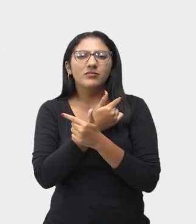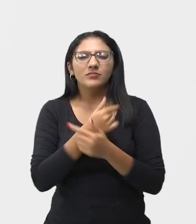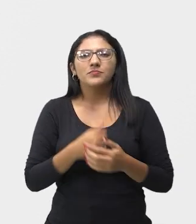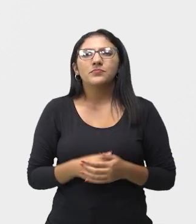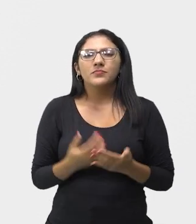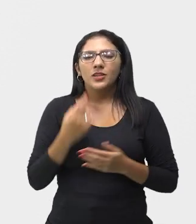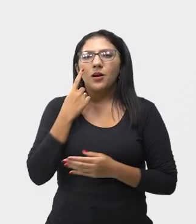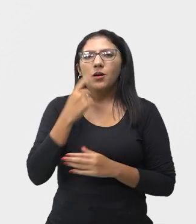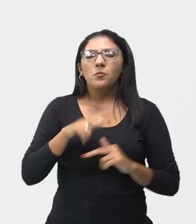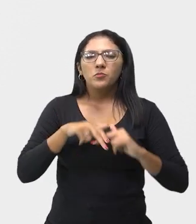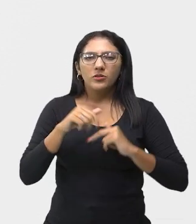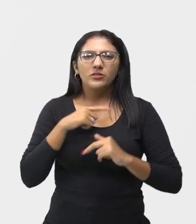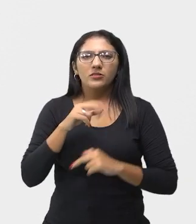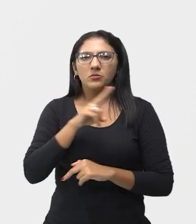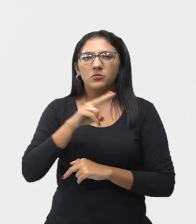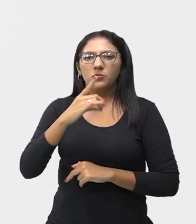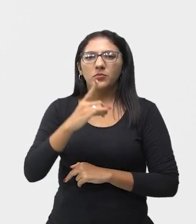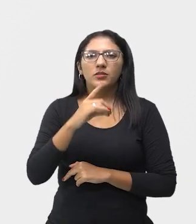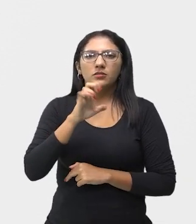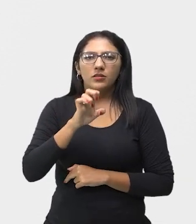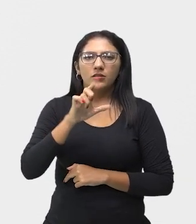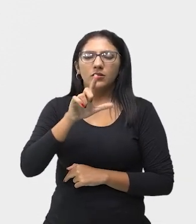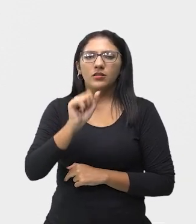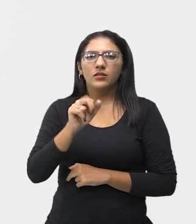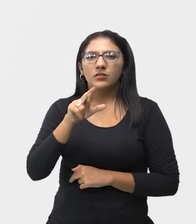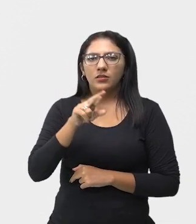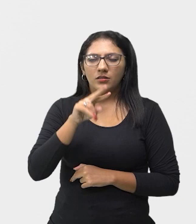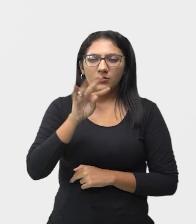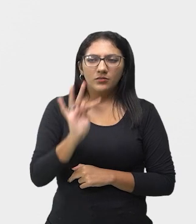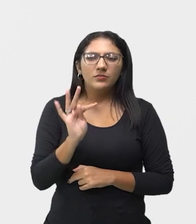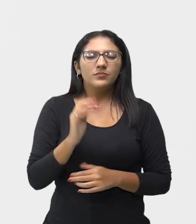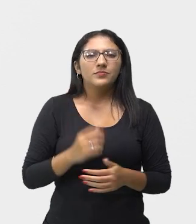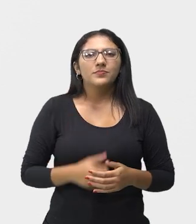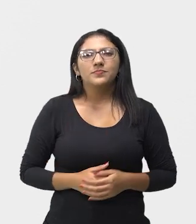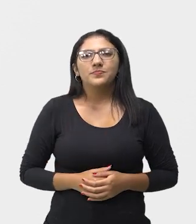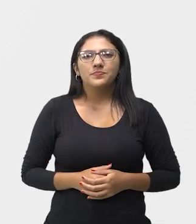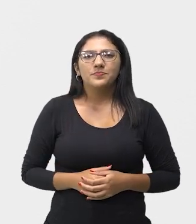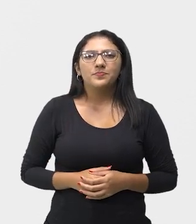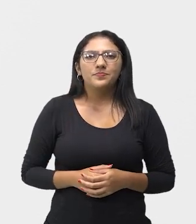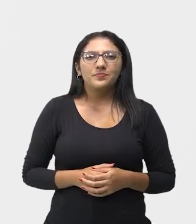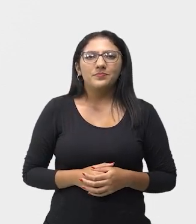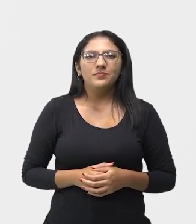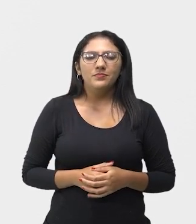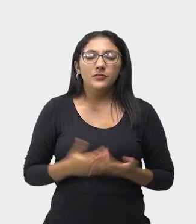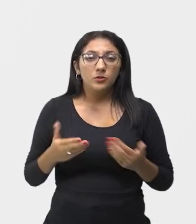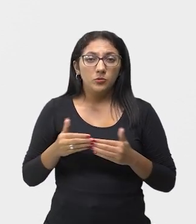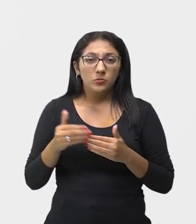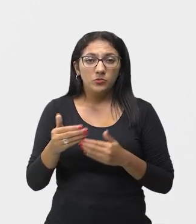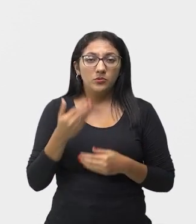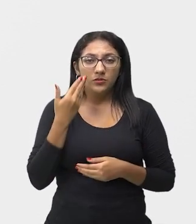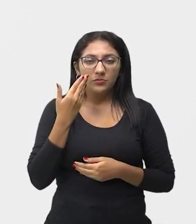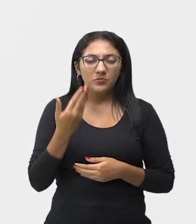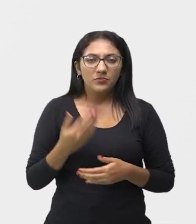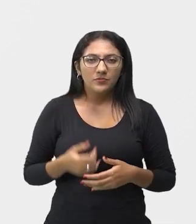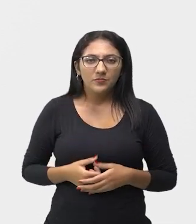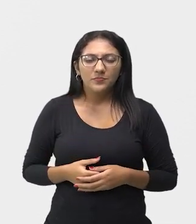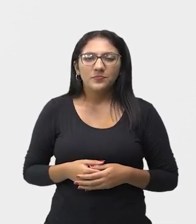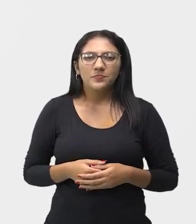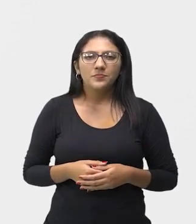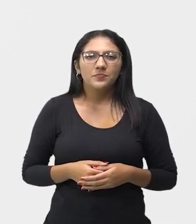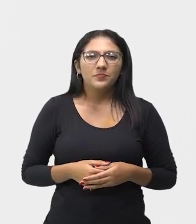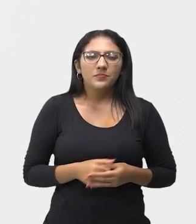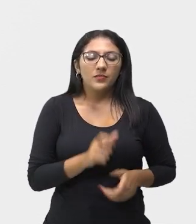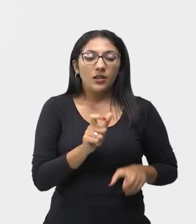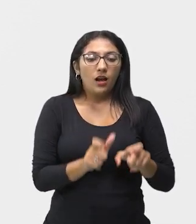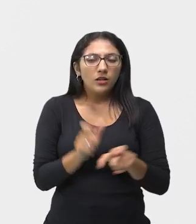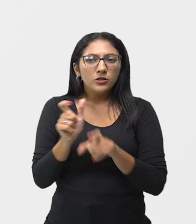chamado que é comédia dell'arte, ou seja, comédia do improviso. Dando continuidade, os